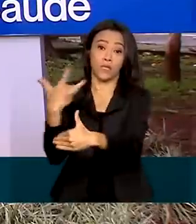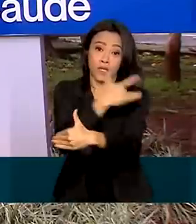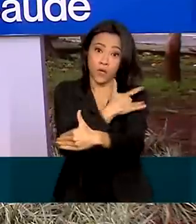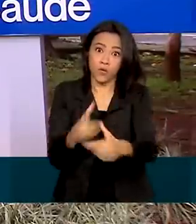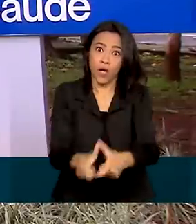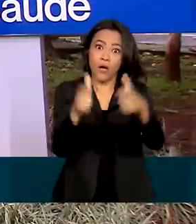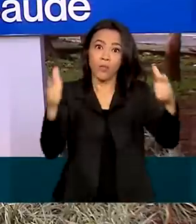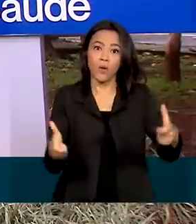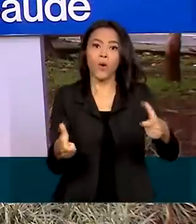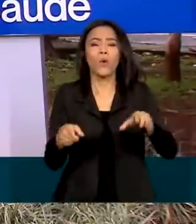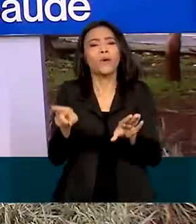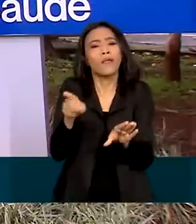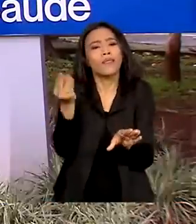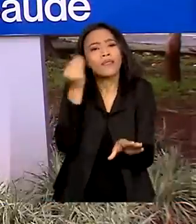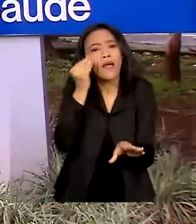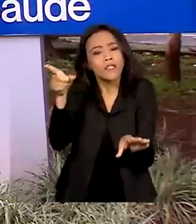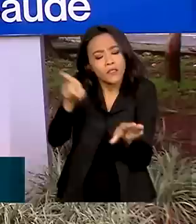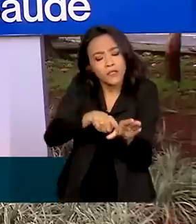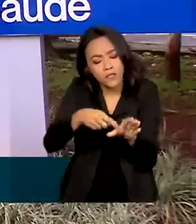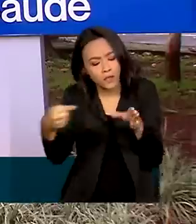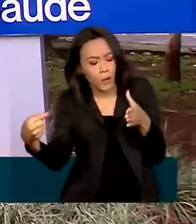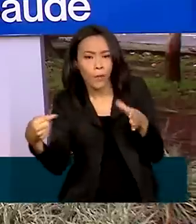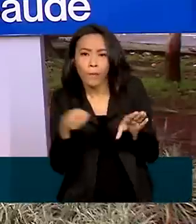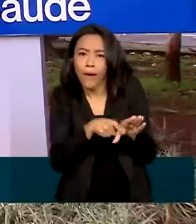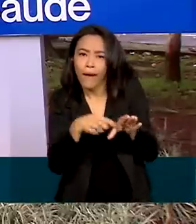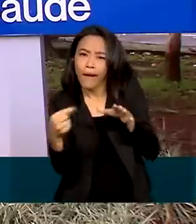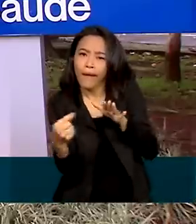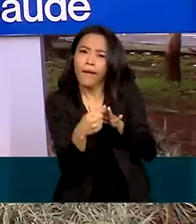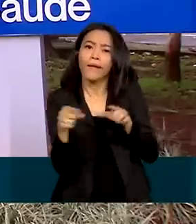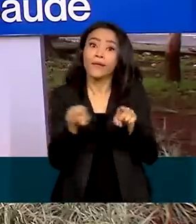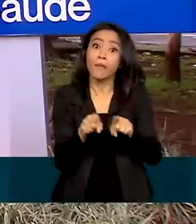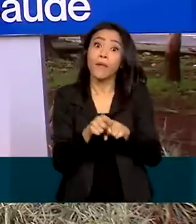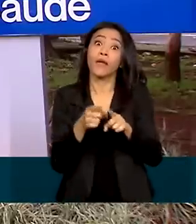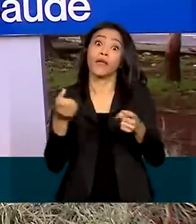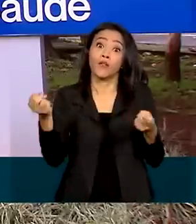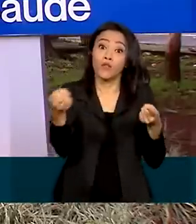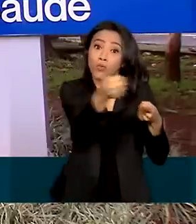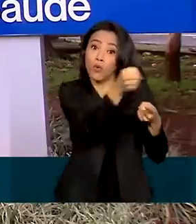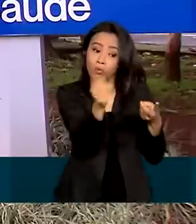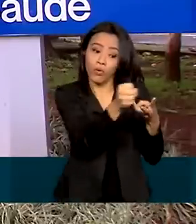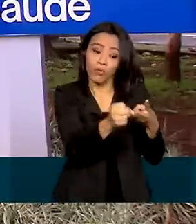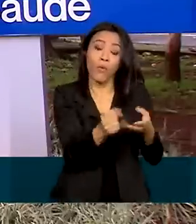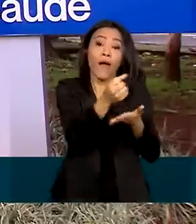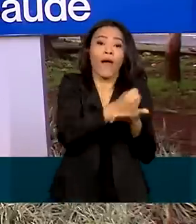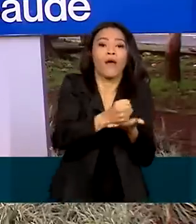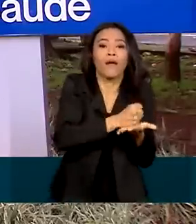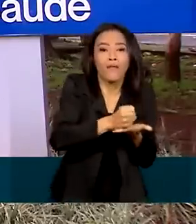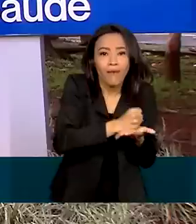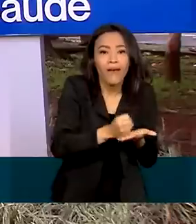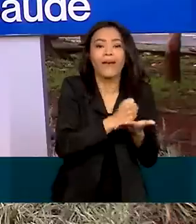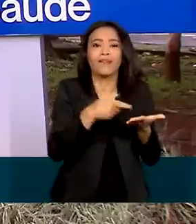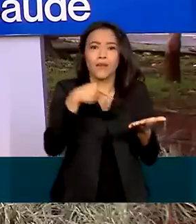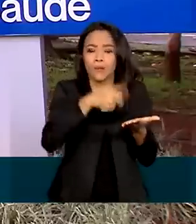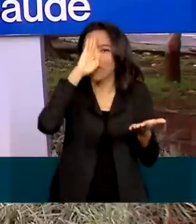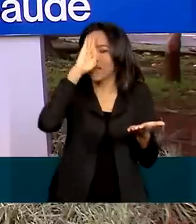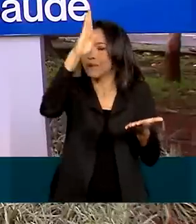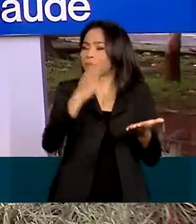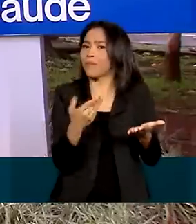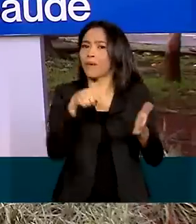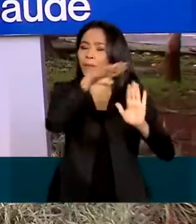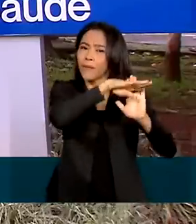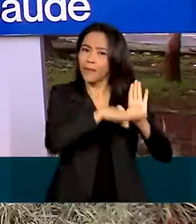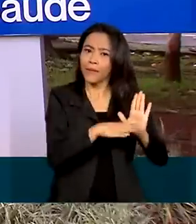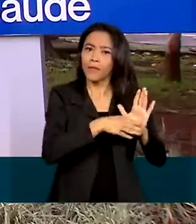e incorporou 5 novos medicamentos ao farmácia popular. O principal programa de distribuição de